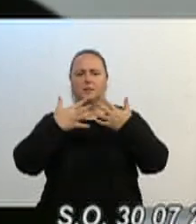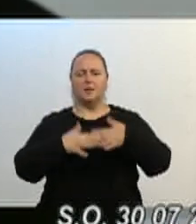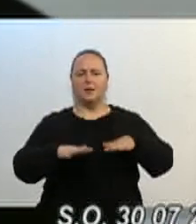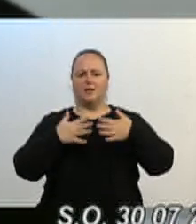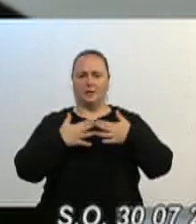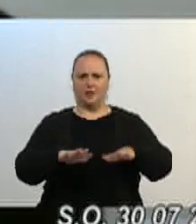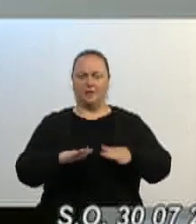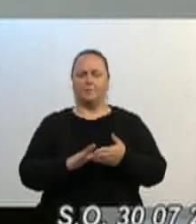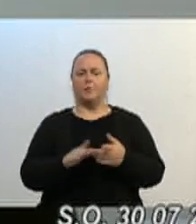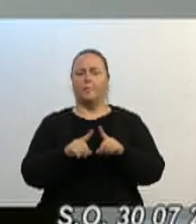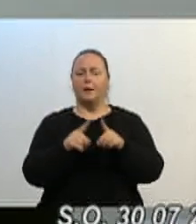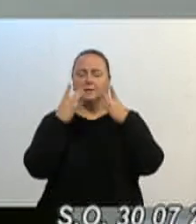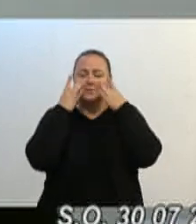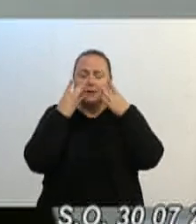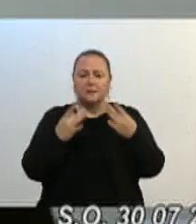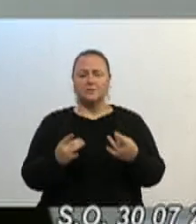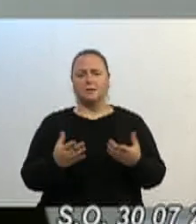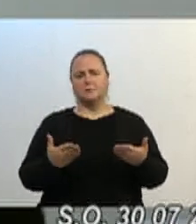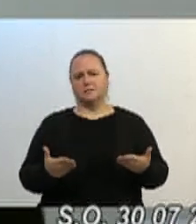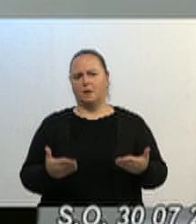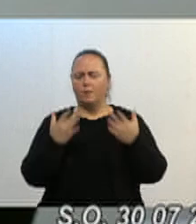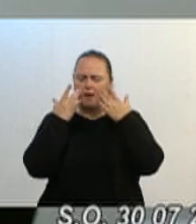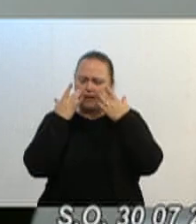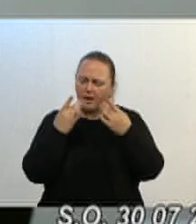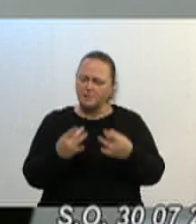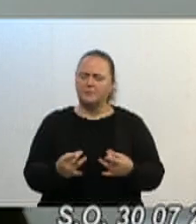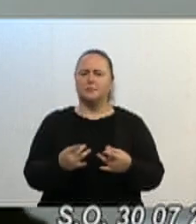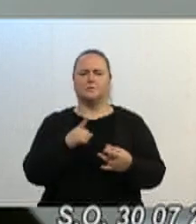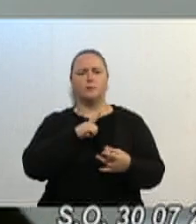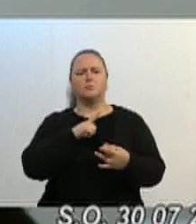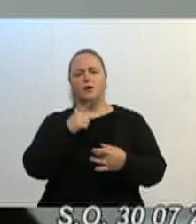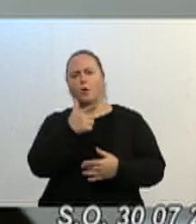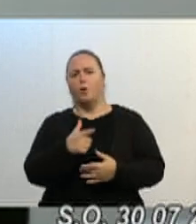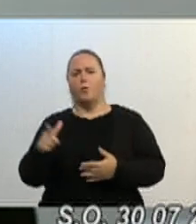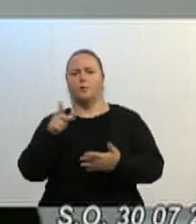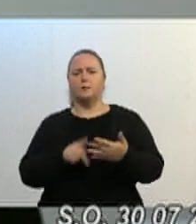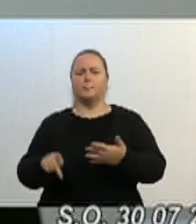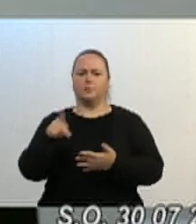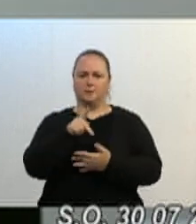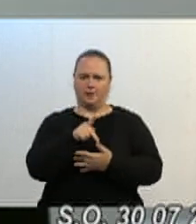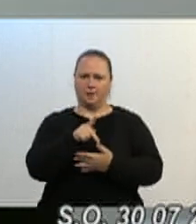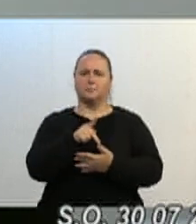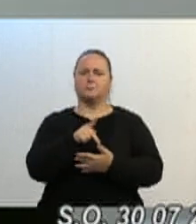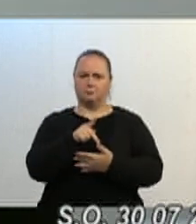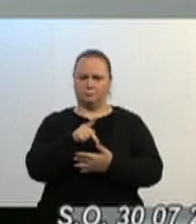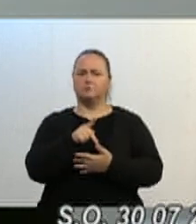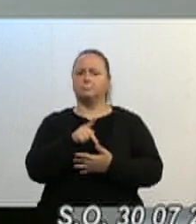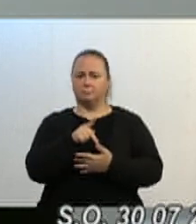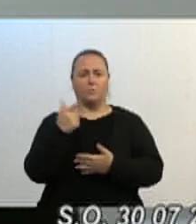olham com carinho, o município de Blumenau olham com carinho, temos mais prioridades, nós temos diversos, diversas,